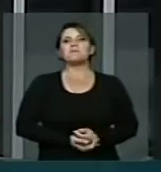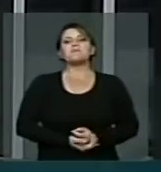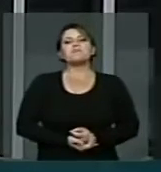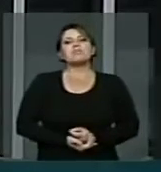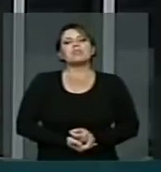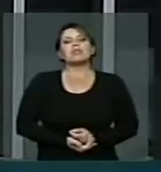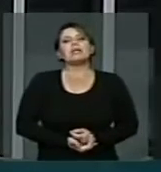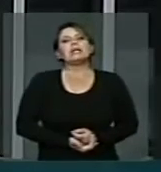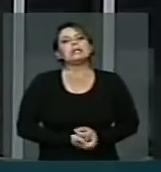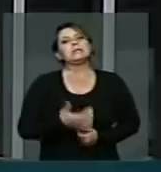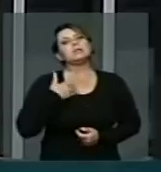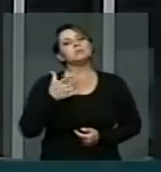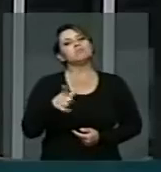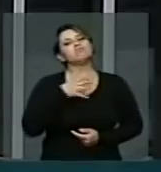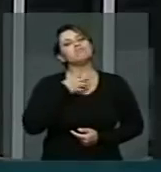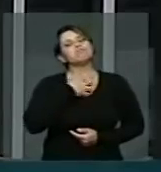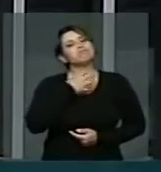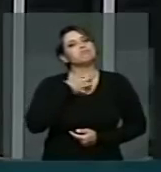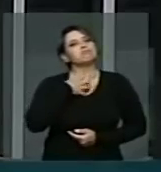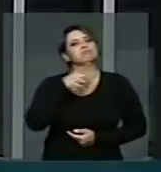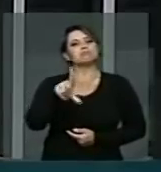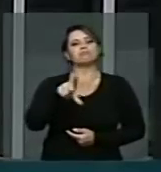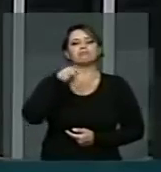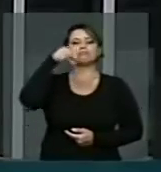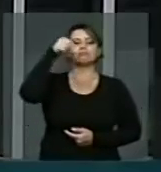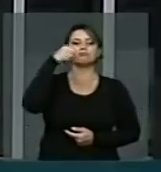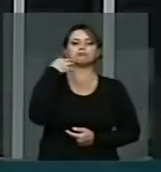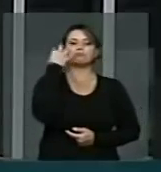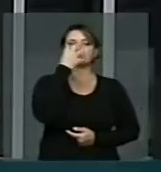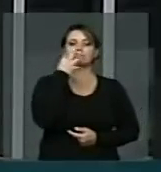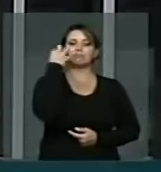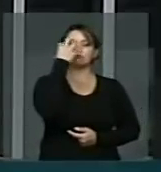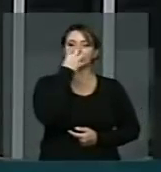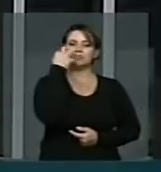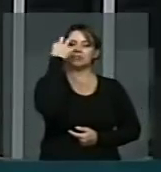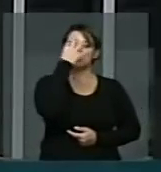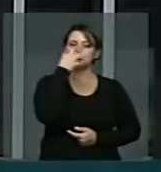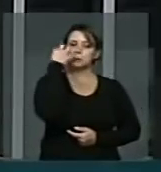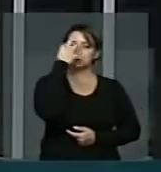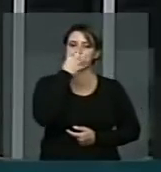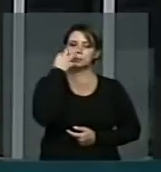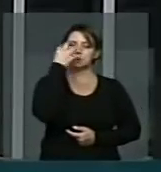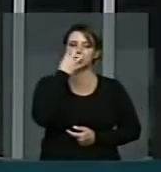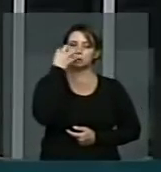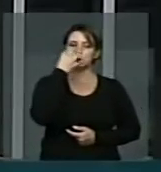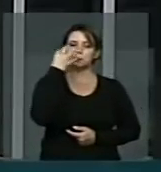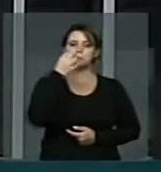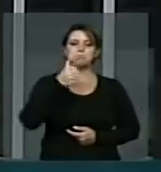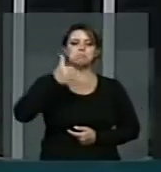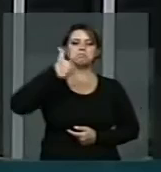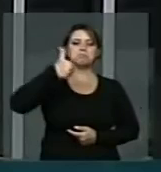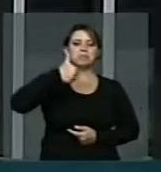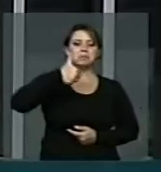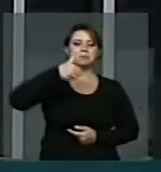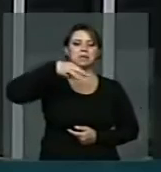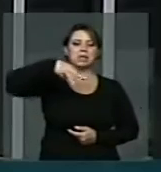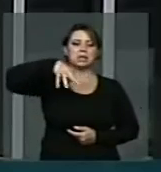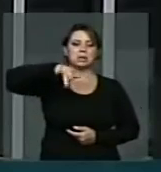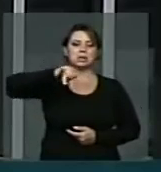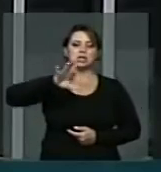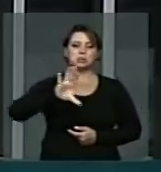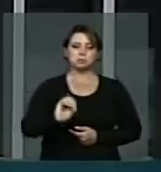E nós escolhemos uma música de pano de fundo, que chama Primeiro de Maio. Ela,